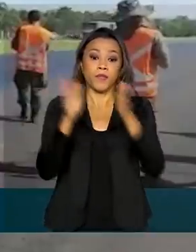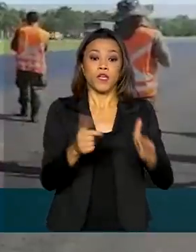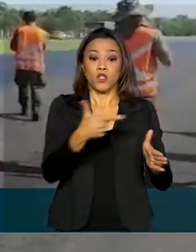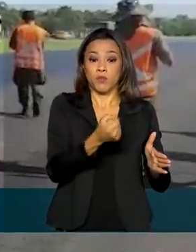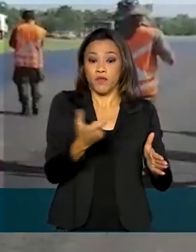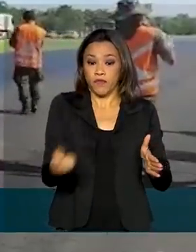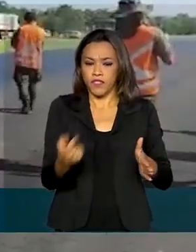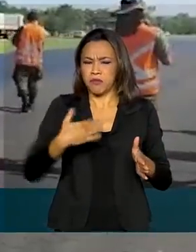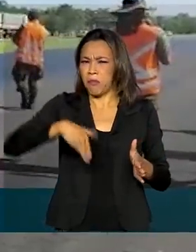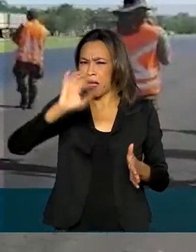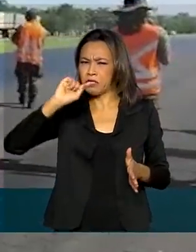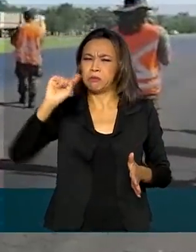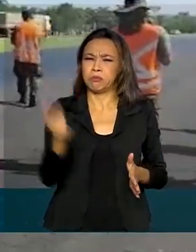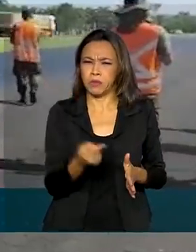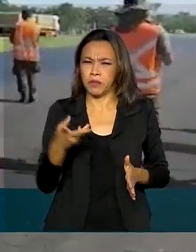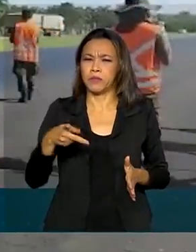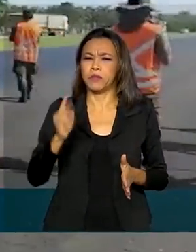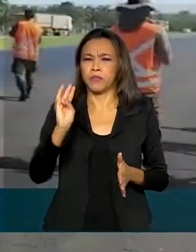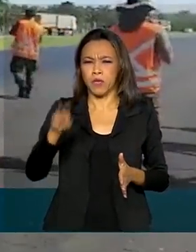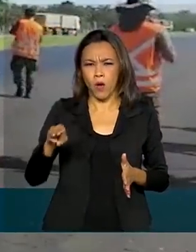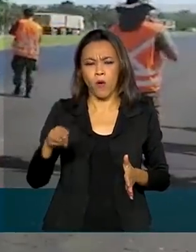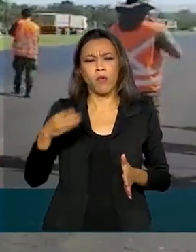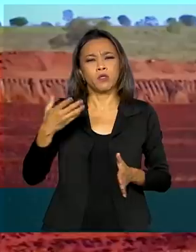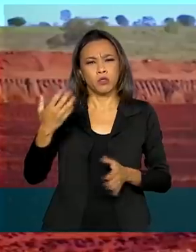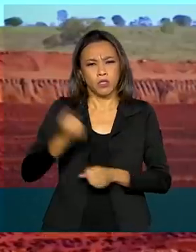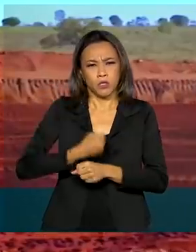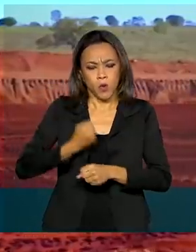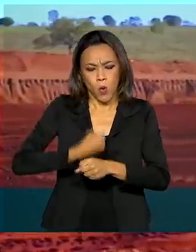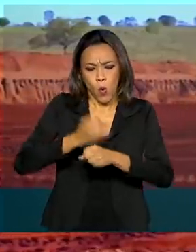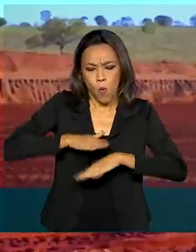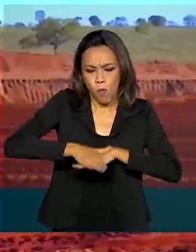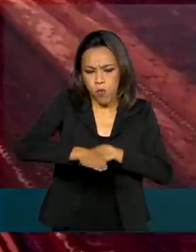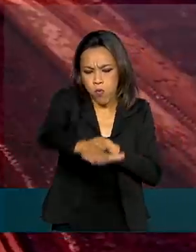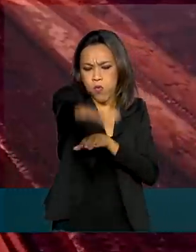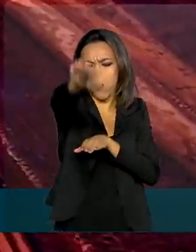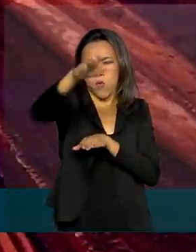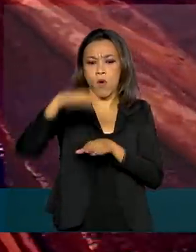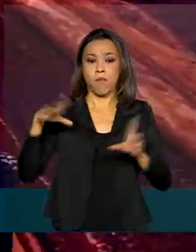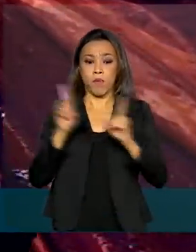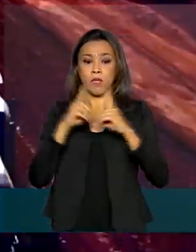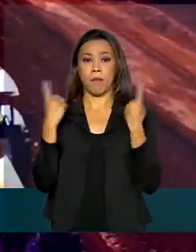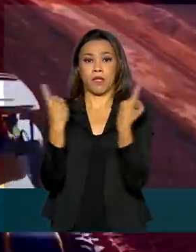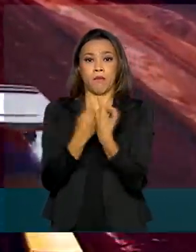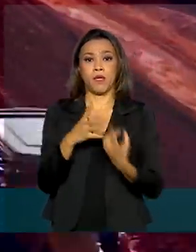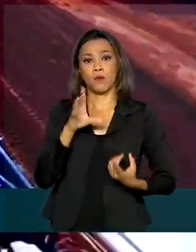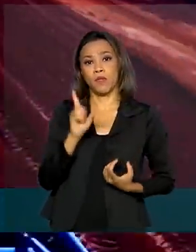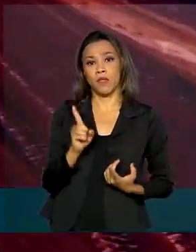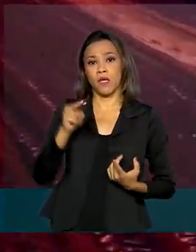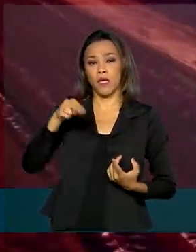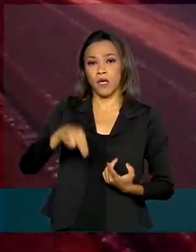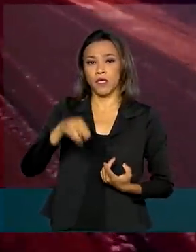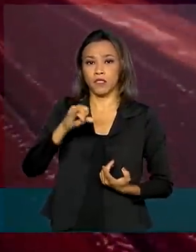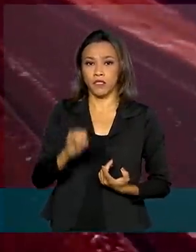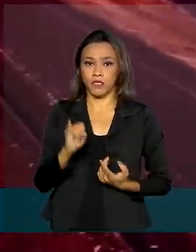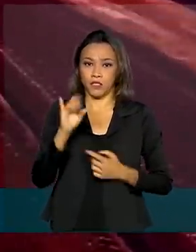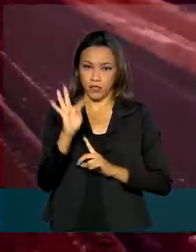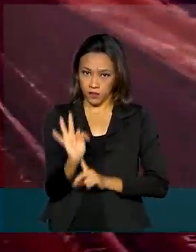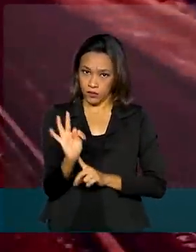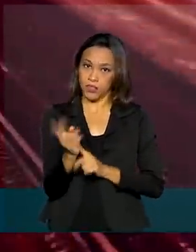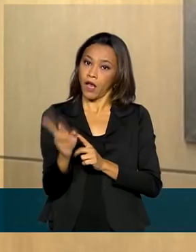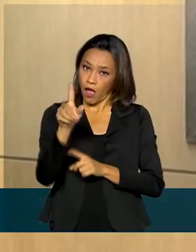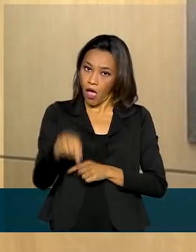estradas renovadas, ampliadas ou duplicadas pelo DENIT, o Departamento Nacional de Infraestrutura de